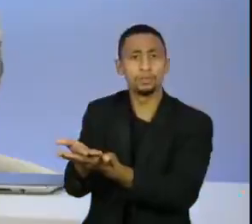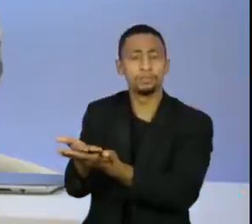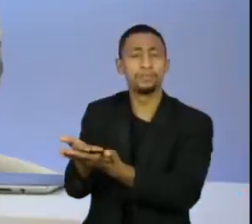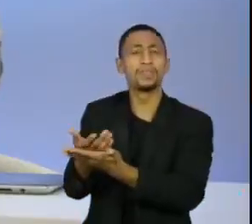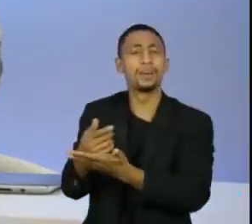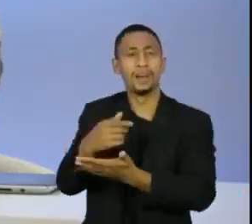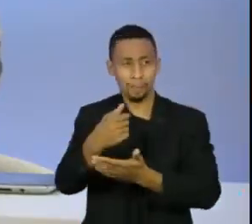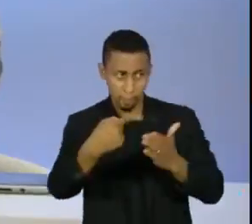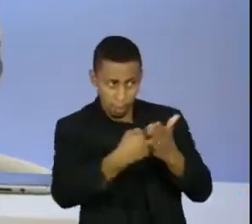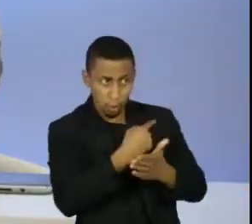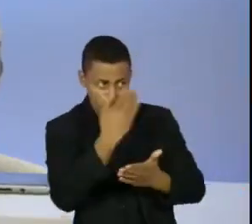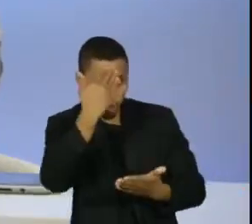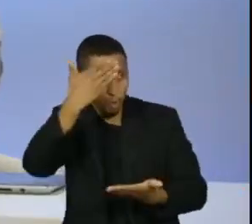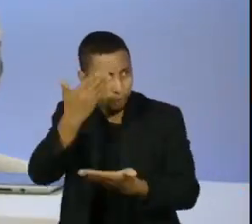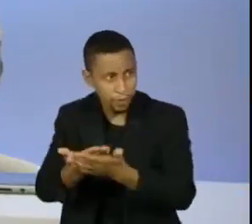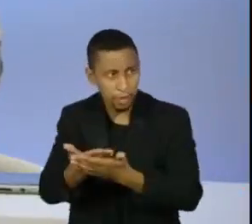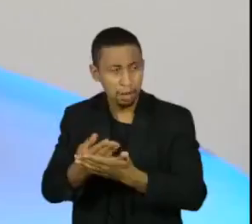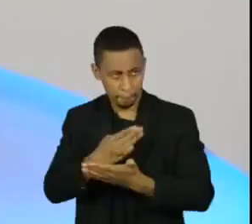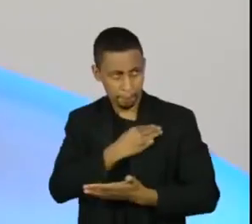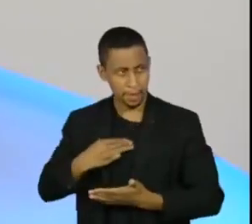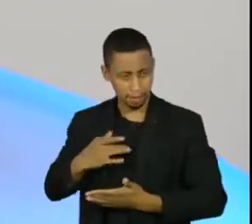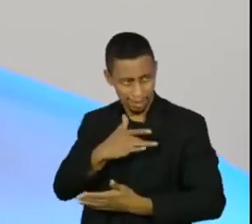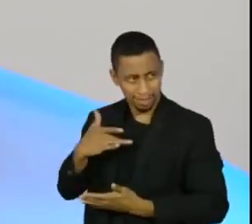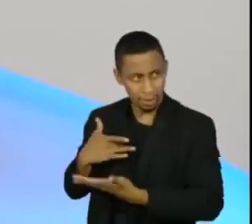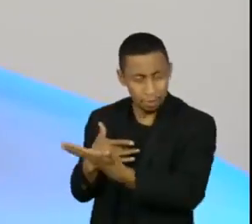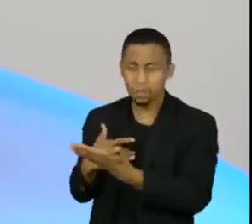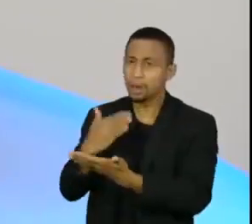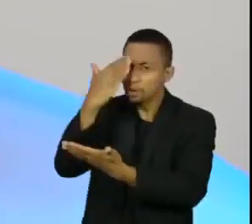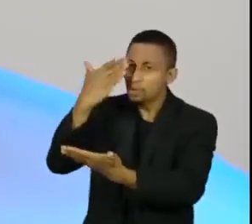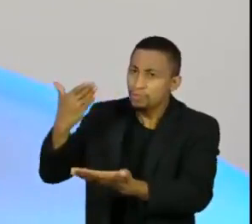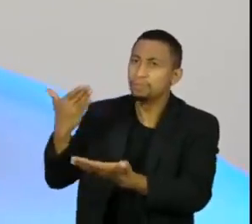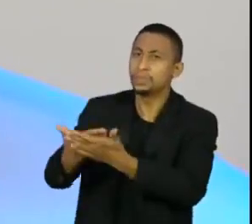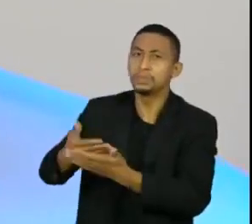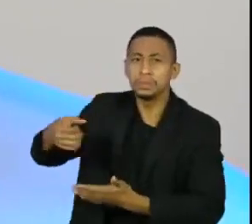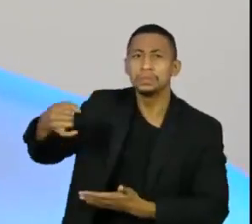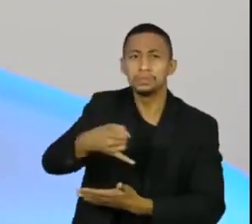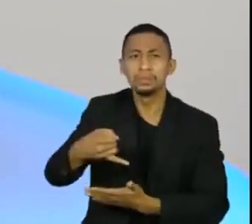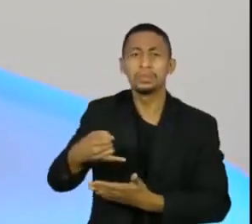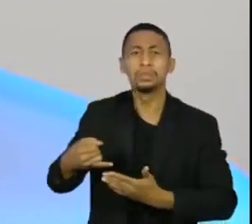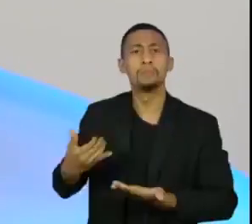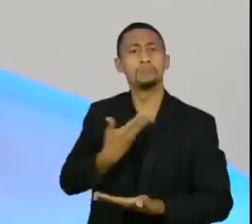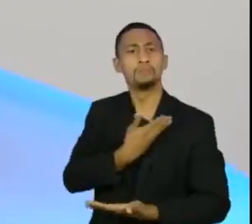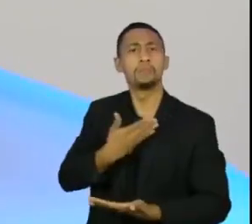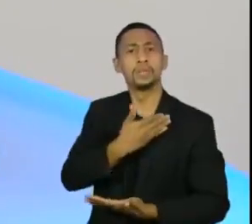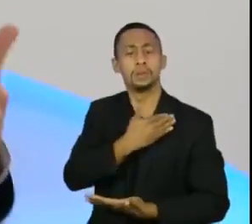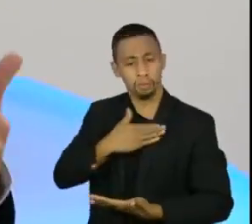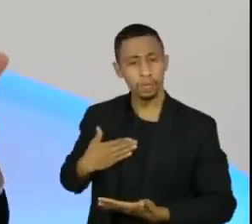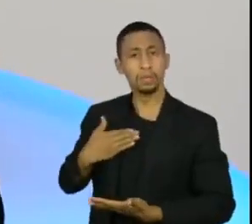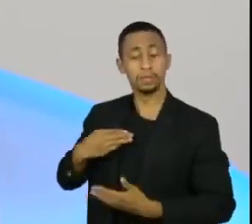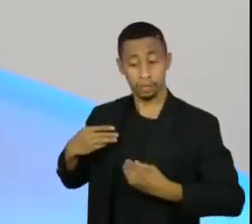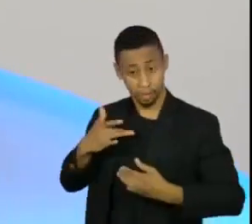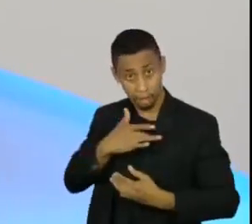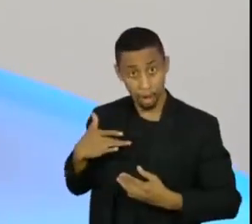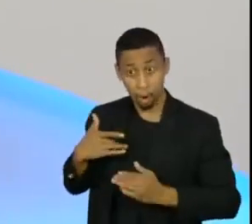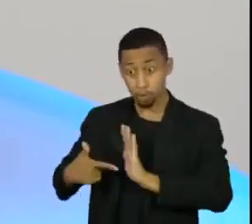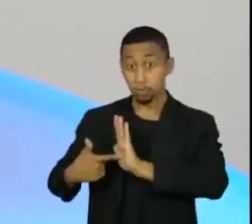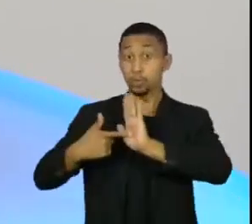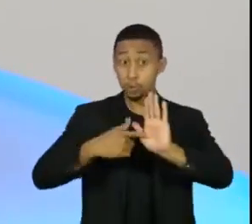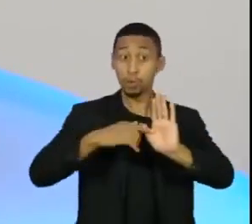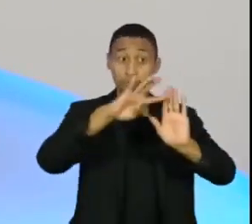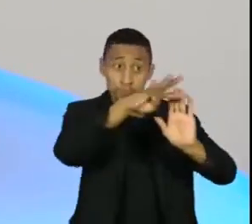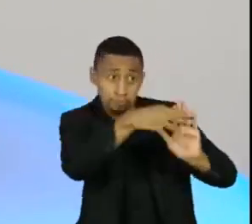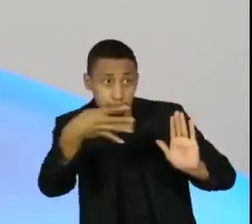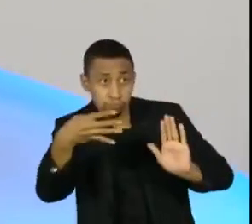no que disse o ministro da Saúde, eu insisto, eu confio no que disse o ministro da Saúde, na apresentação que ele nos fez